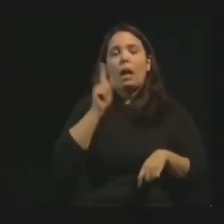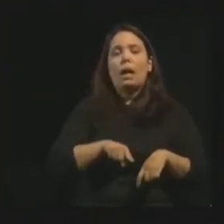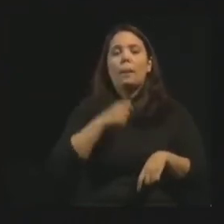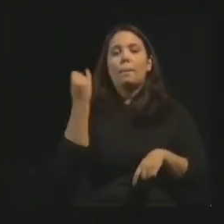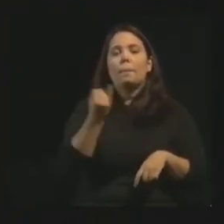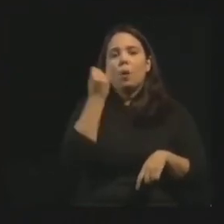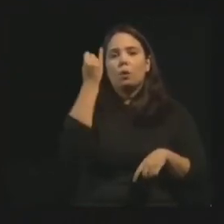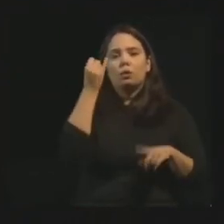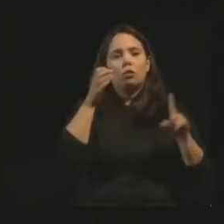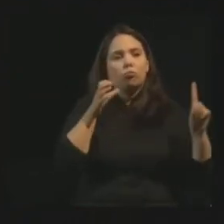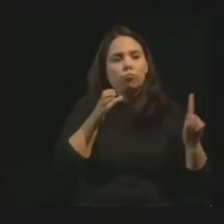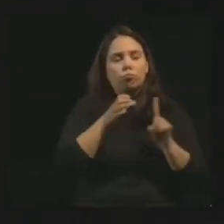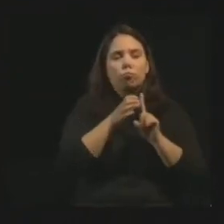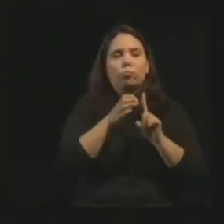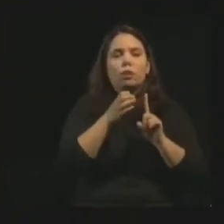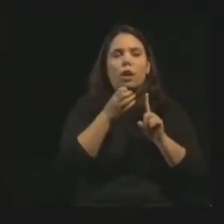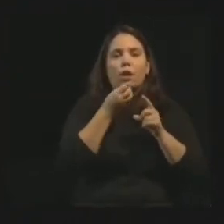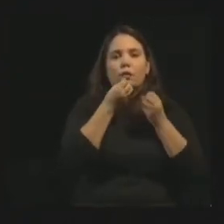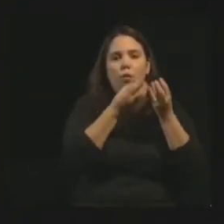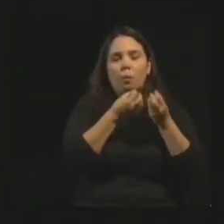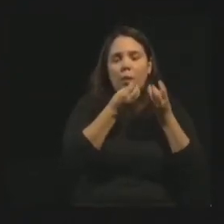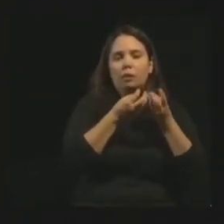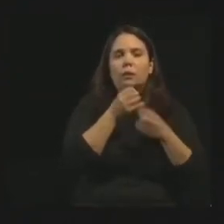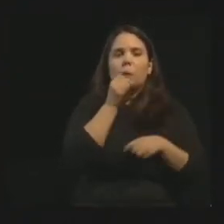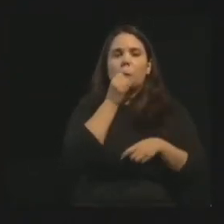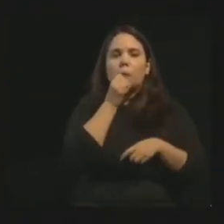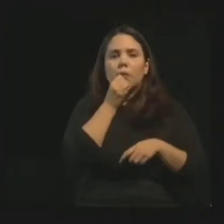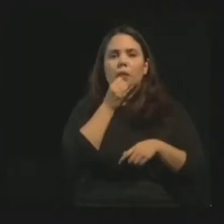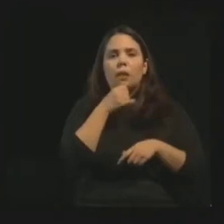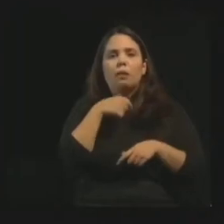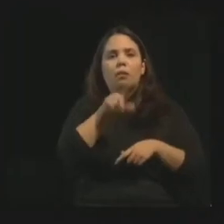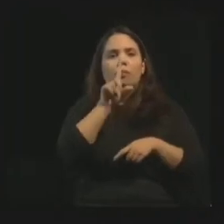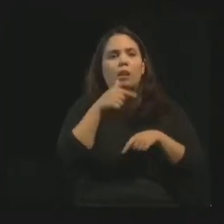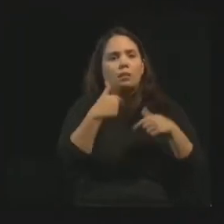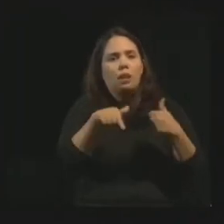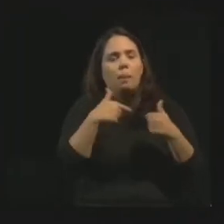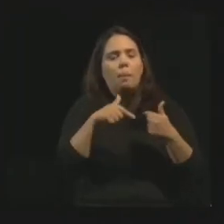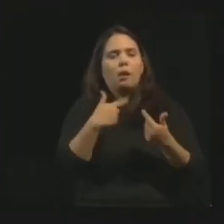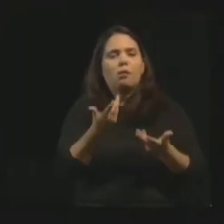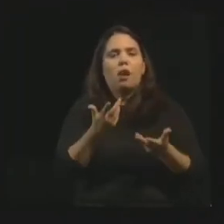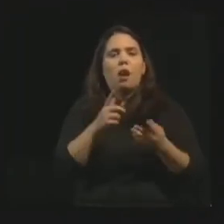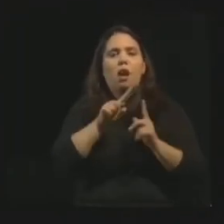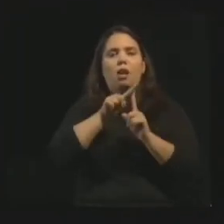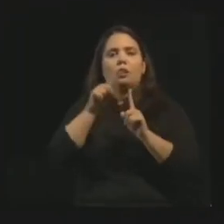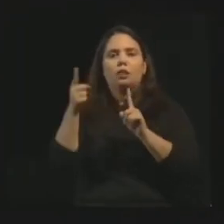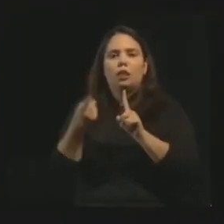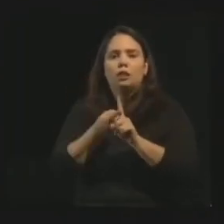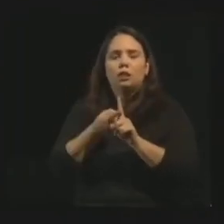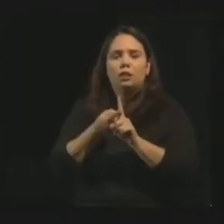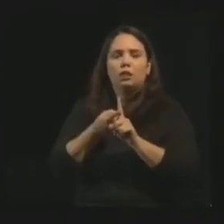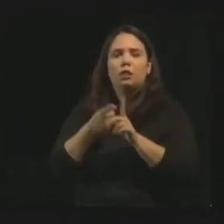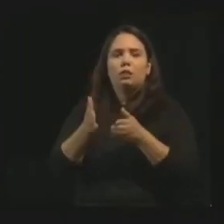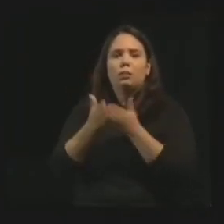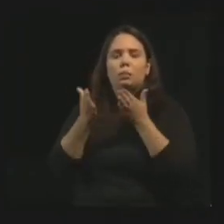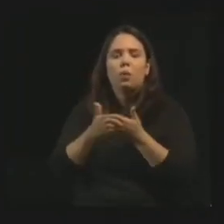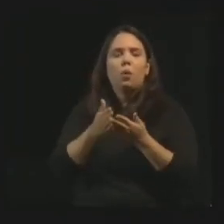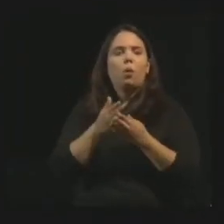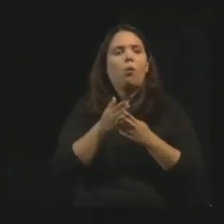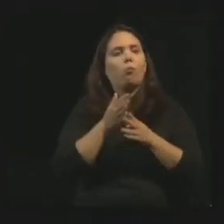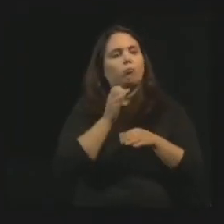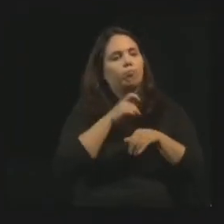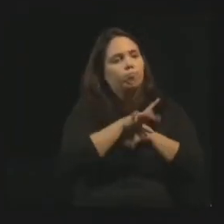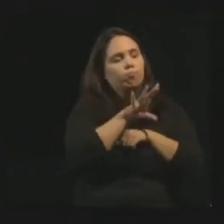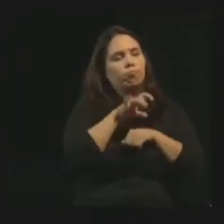ele ter alguma informação. Olha, meu irmão, vá trabalhar com gestantes carentes, vá trabalhar com crianças,